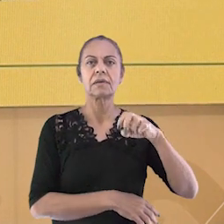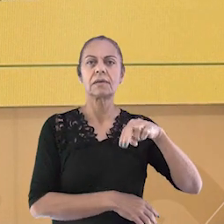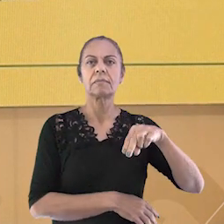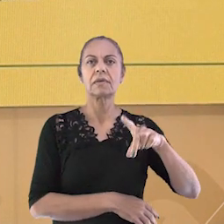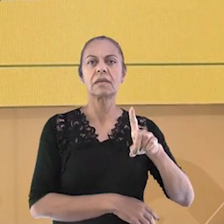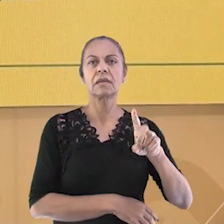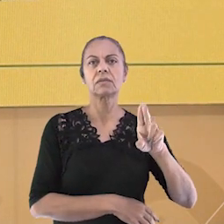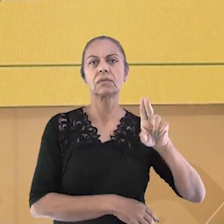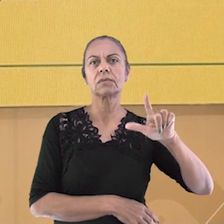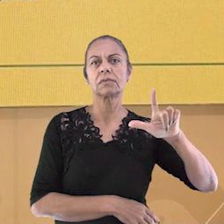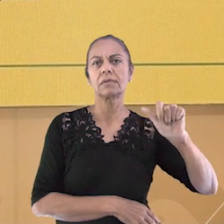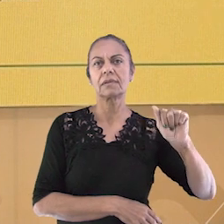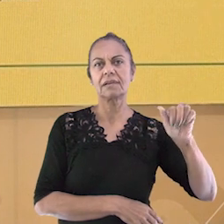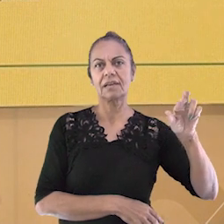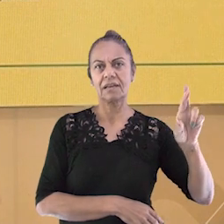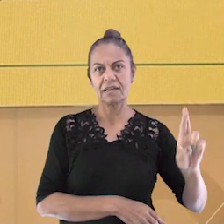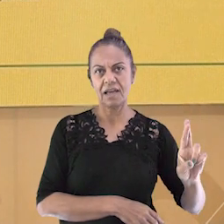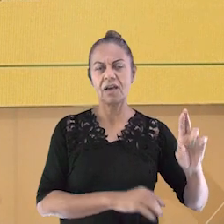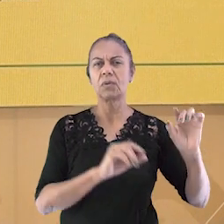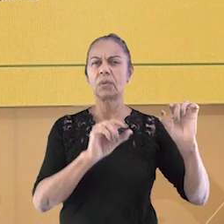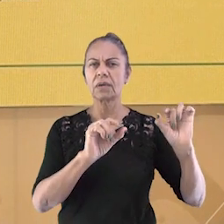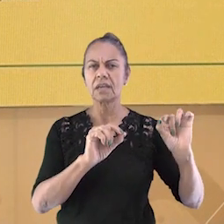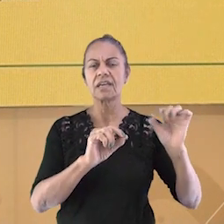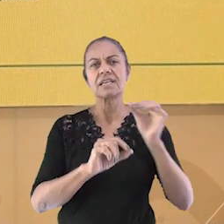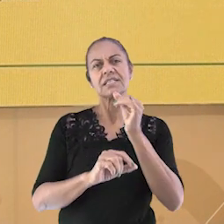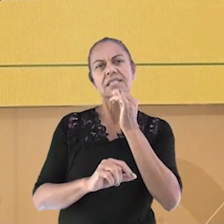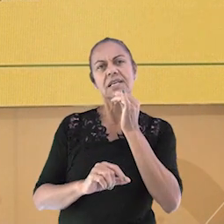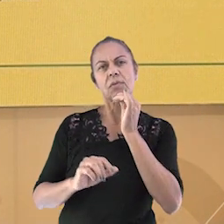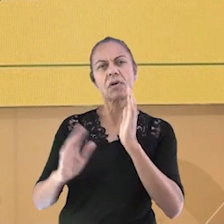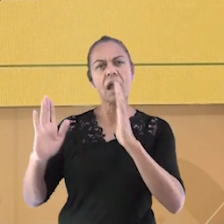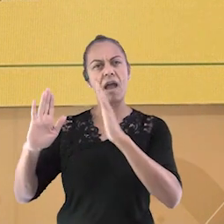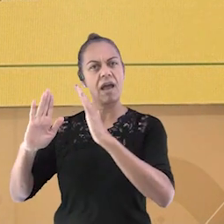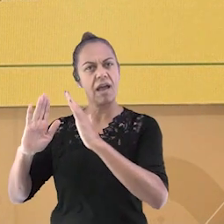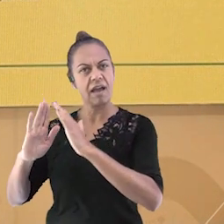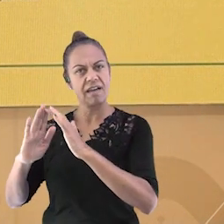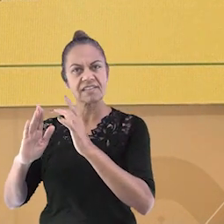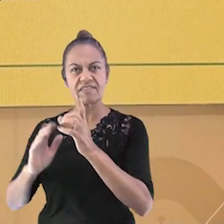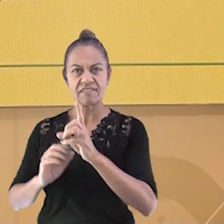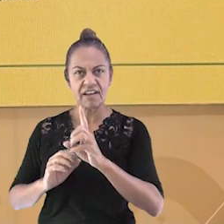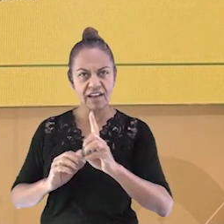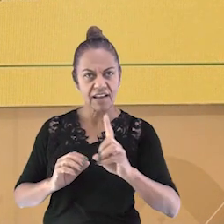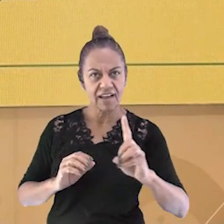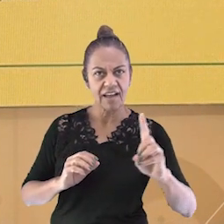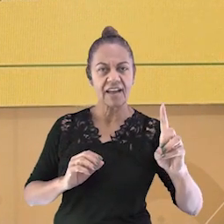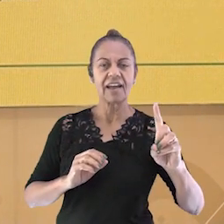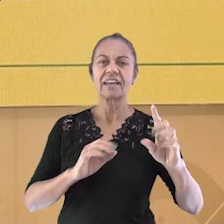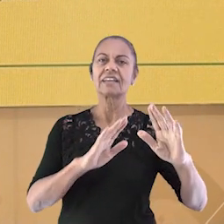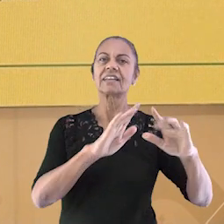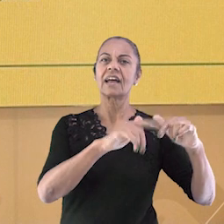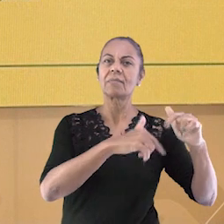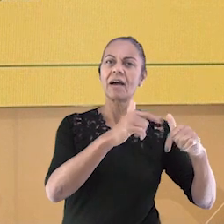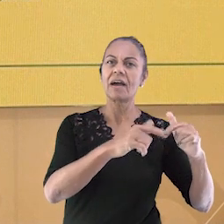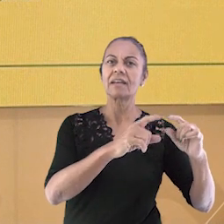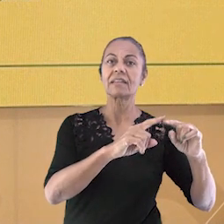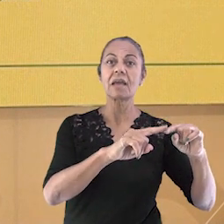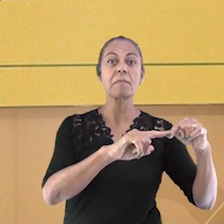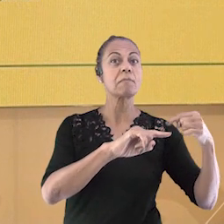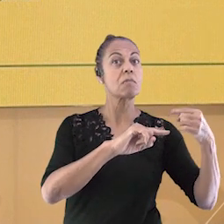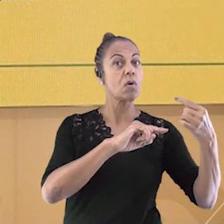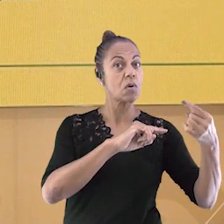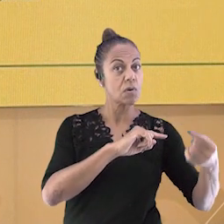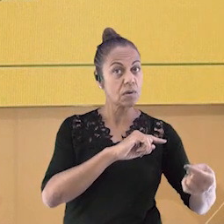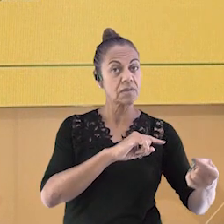o expegente de trabalho termina. Isso se chama mobilidade pendular, que é o percurso que nós fazemos